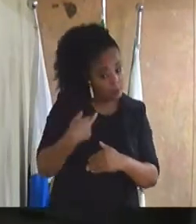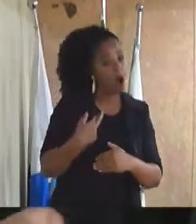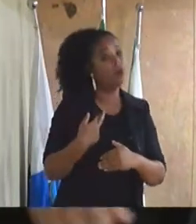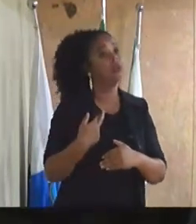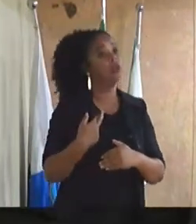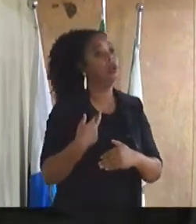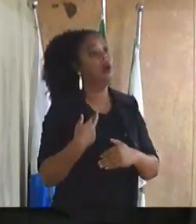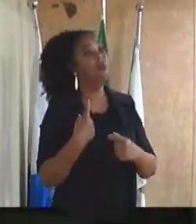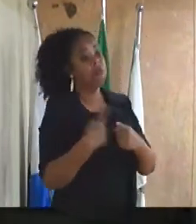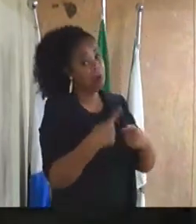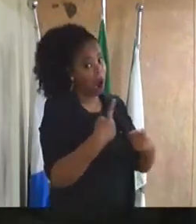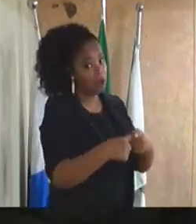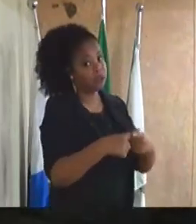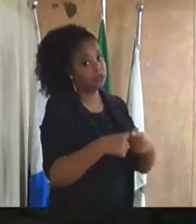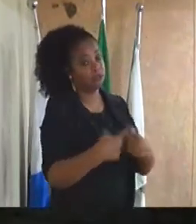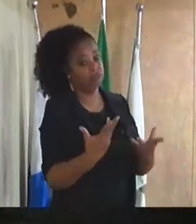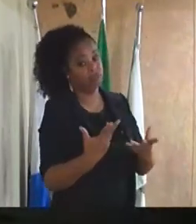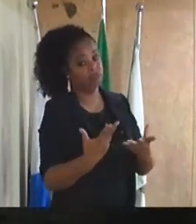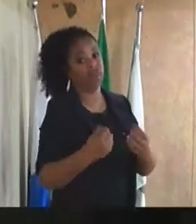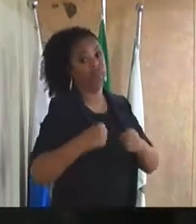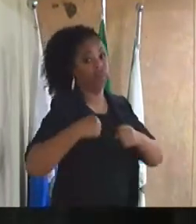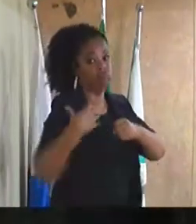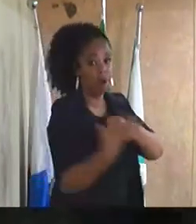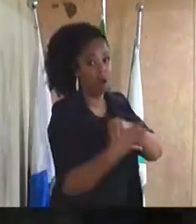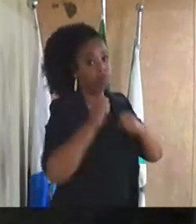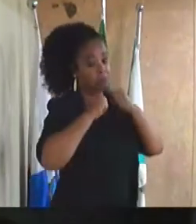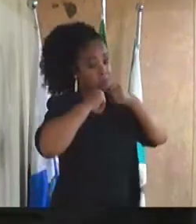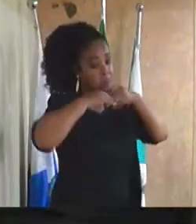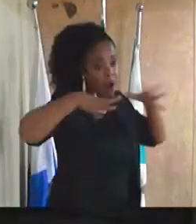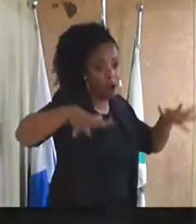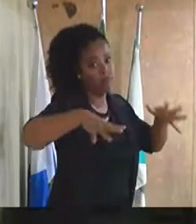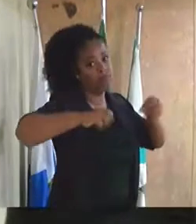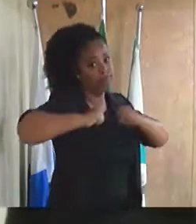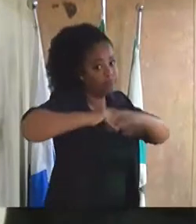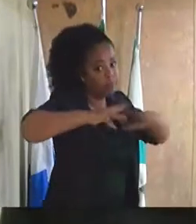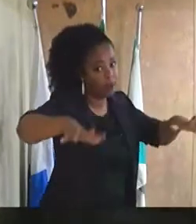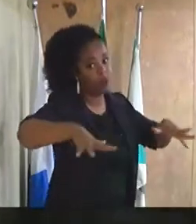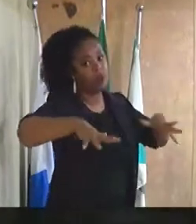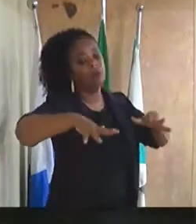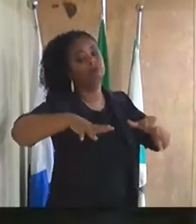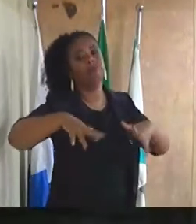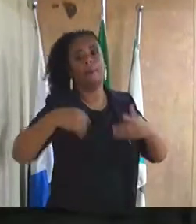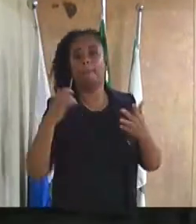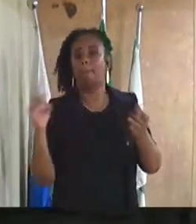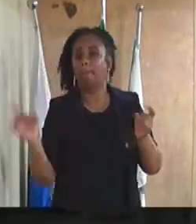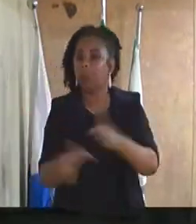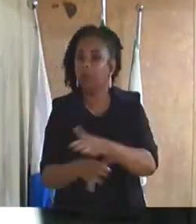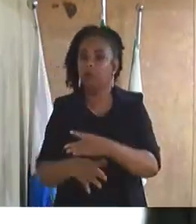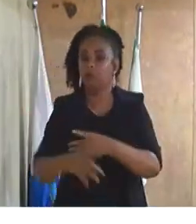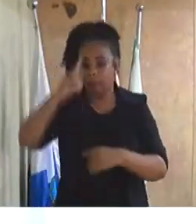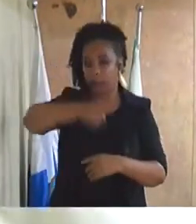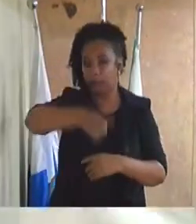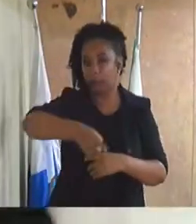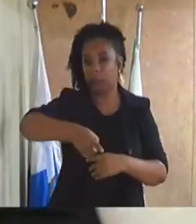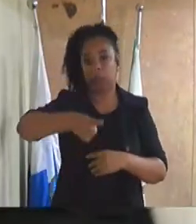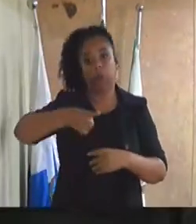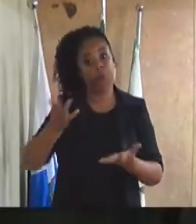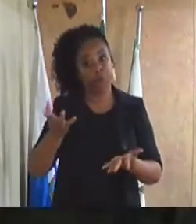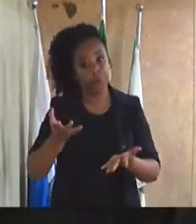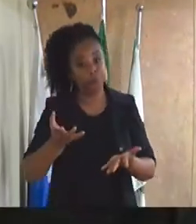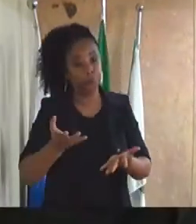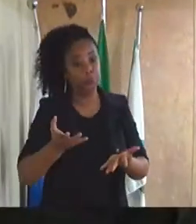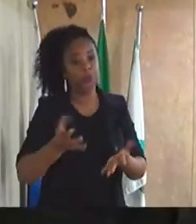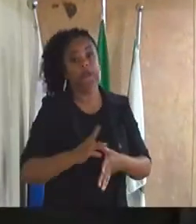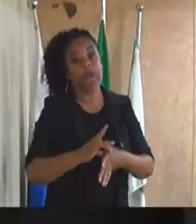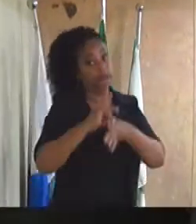em função dessa pandemia, eles estão cumprindo o que é determinado. Mas, mesmo por isso, eu